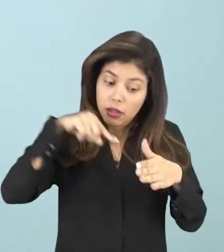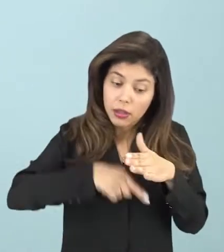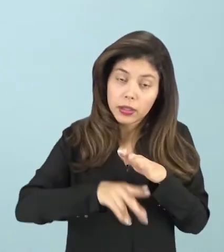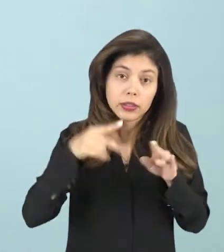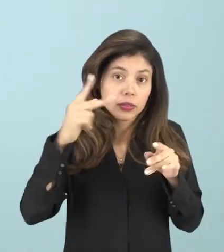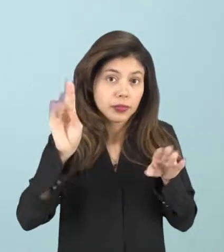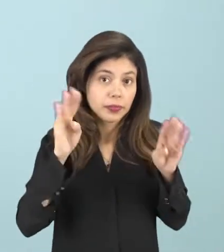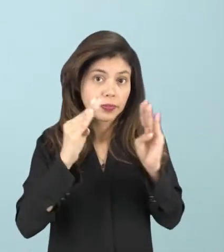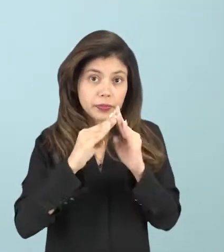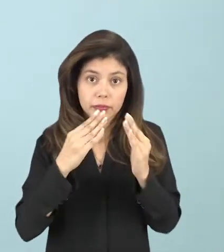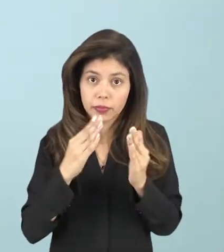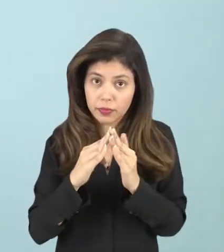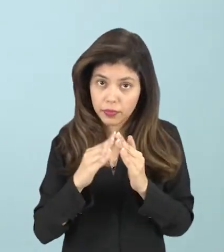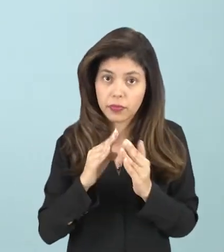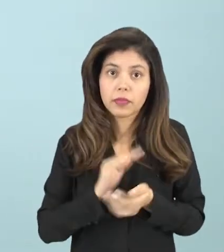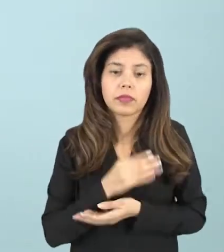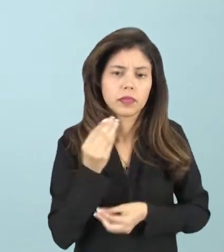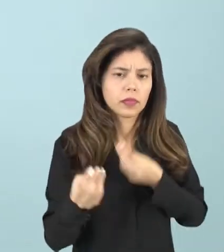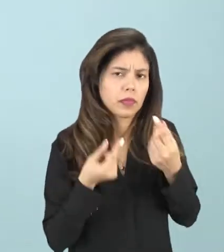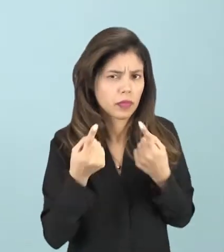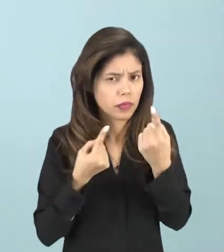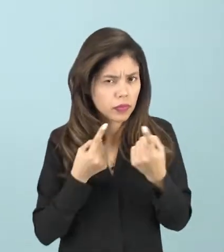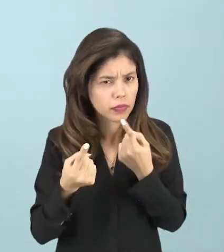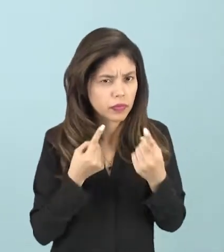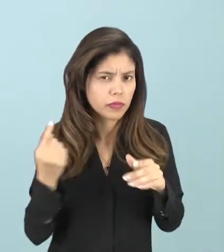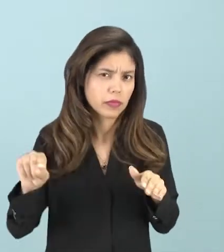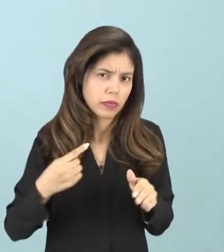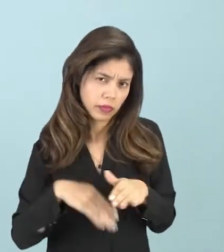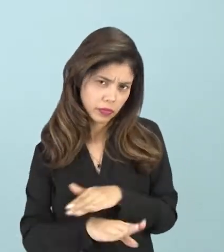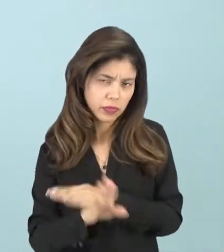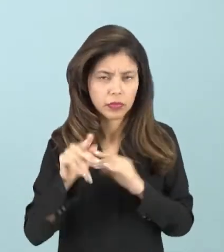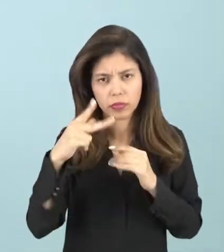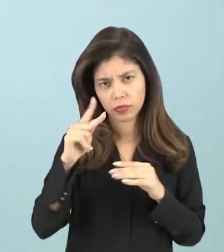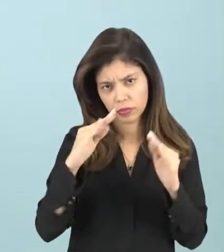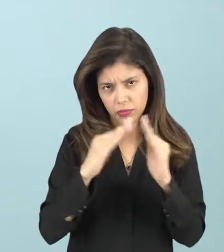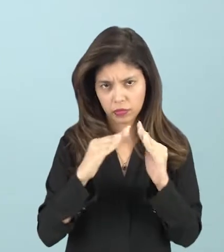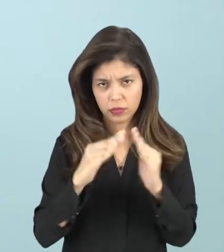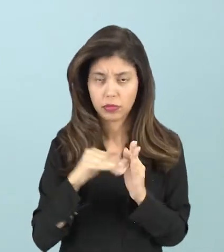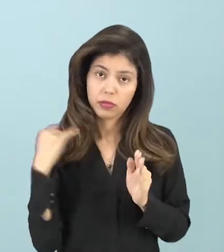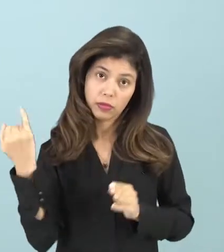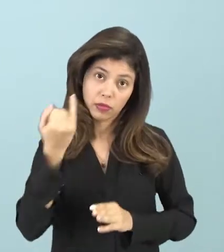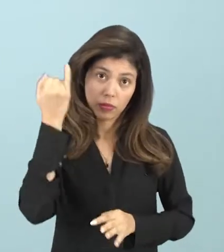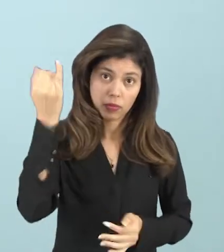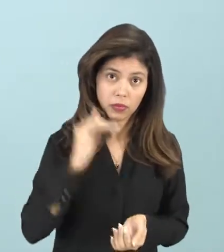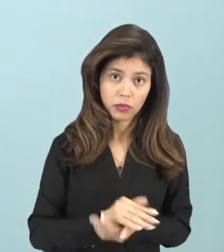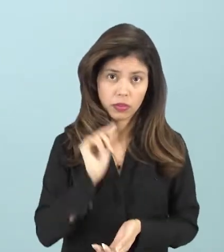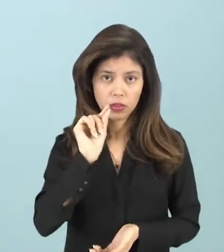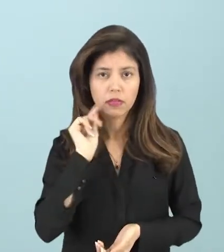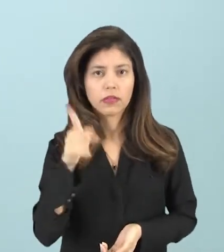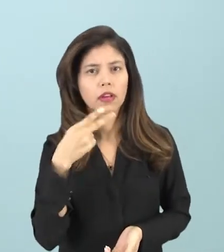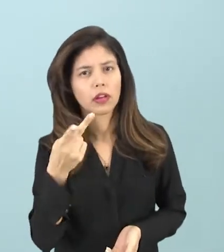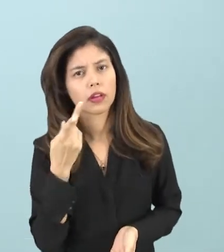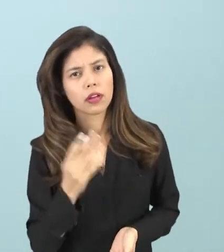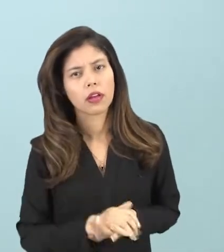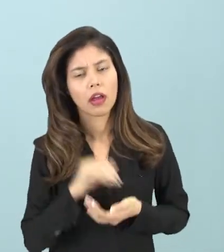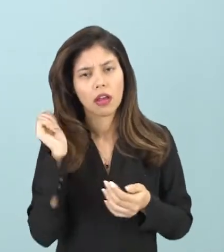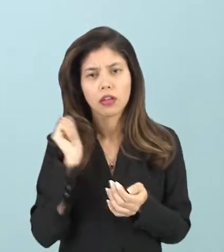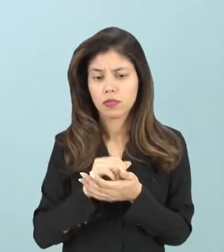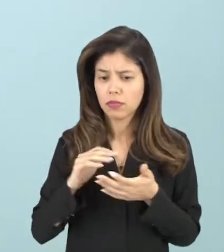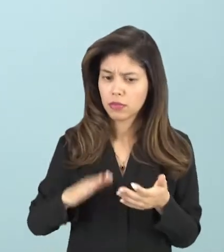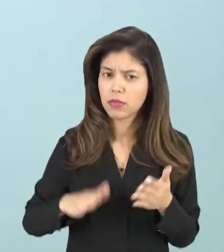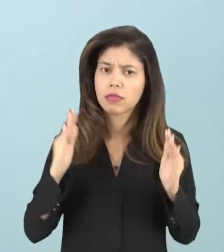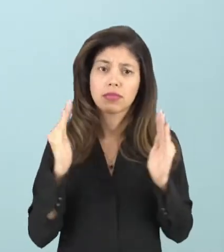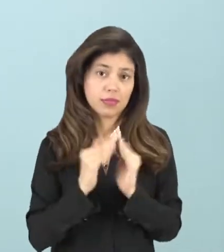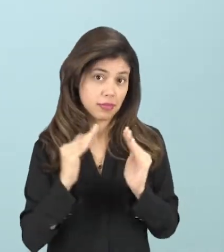própria casa. Ou seja, como é que é a dinâmica dentro da sua casa? Principalmente no que diz respeito às tarefas